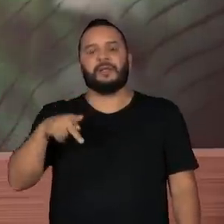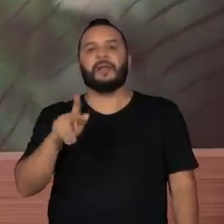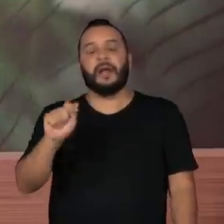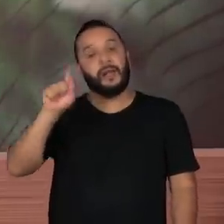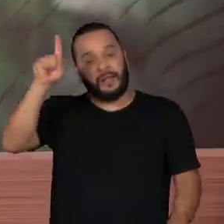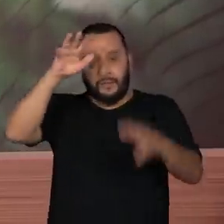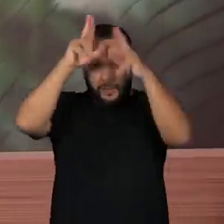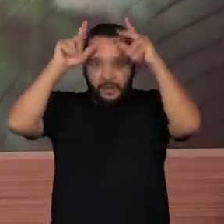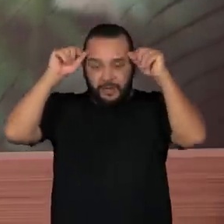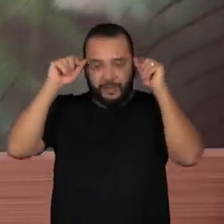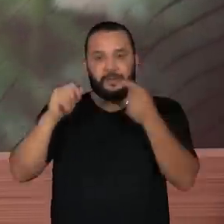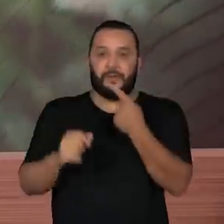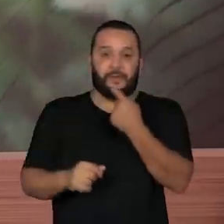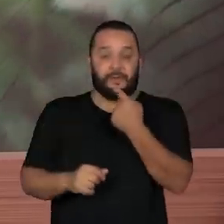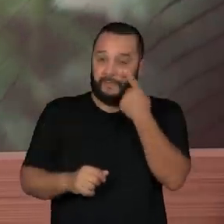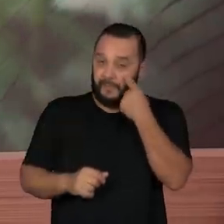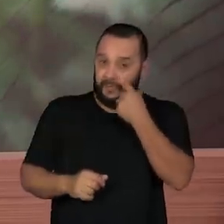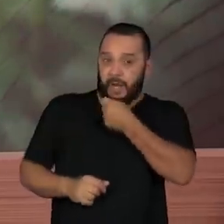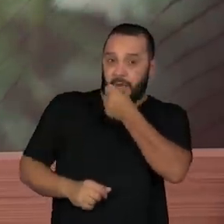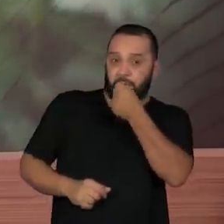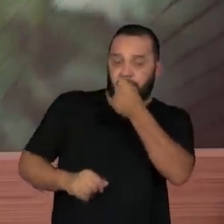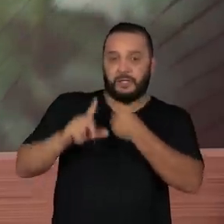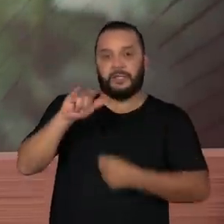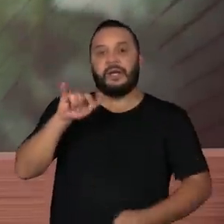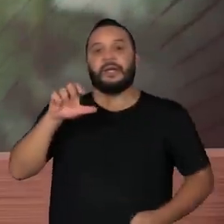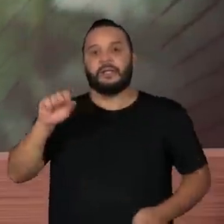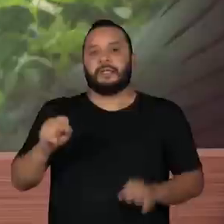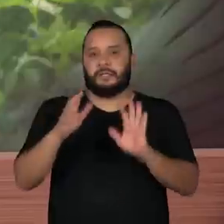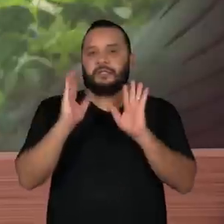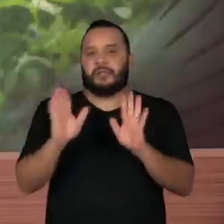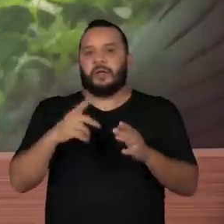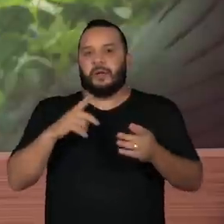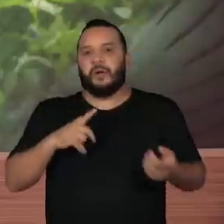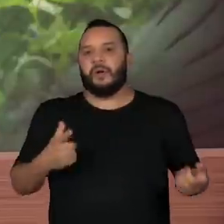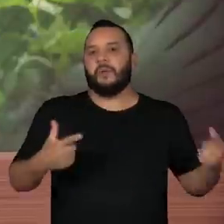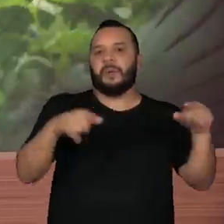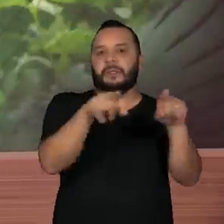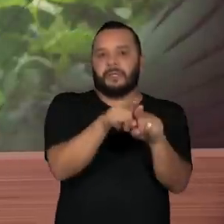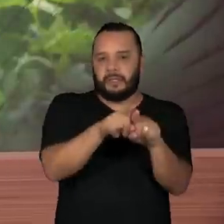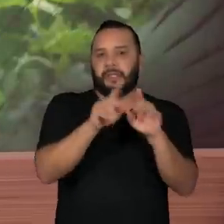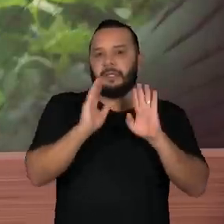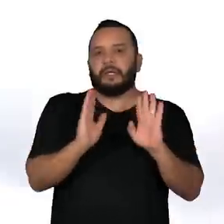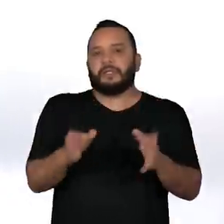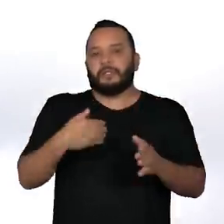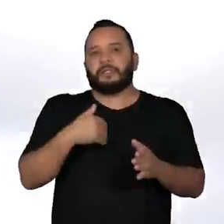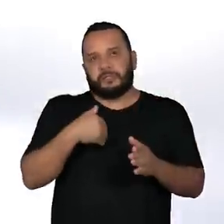produzida em parceria com o Amazon Rainforest Journalist Fund e com o Pulitzer Center.